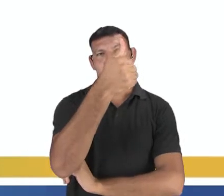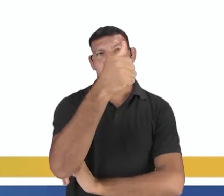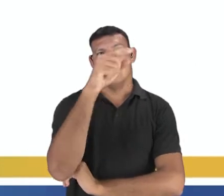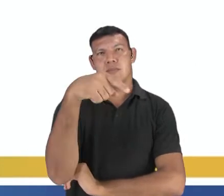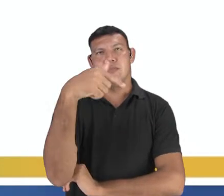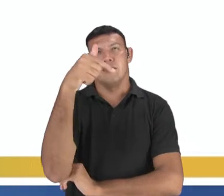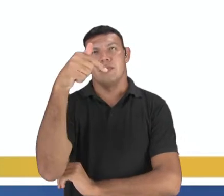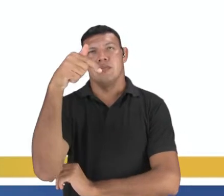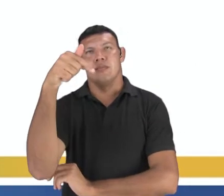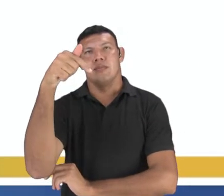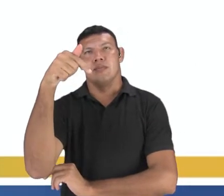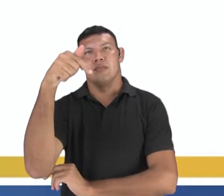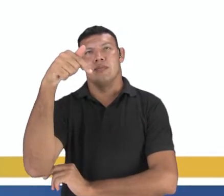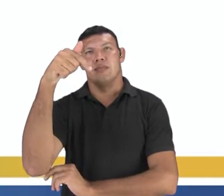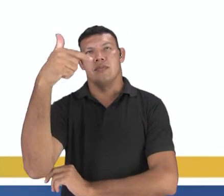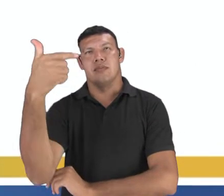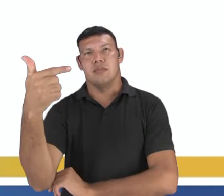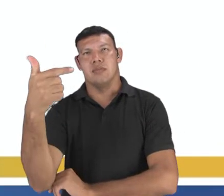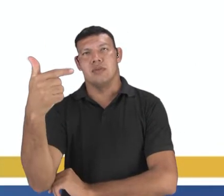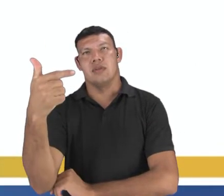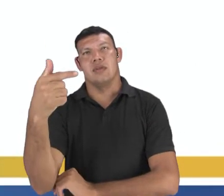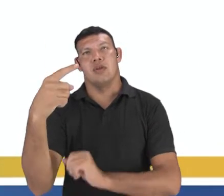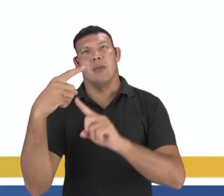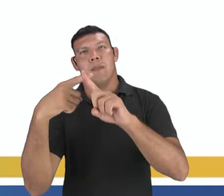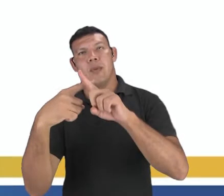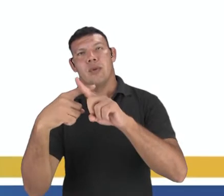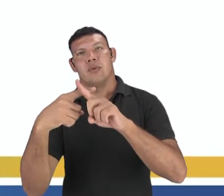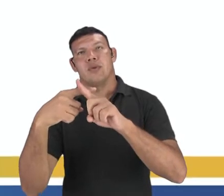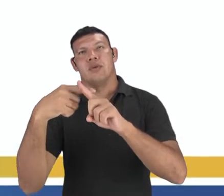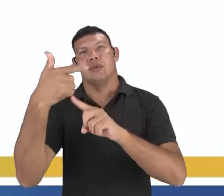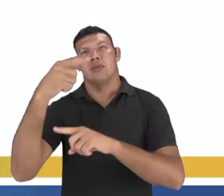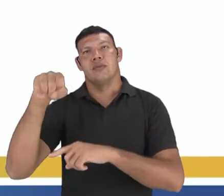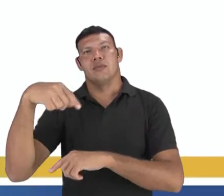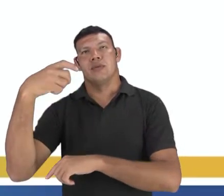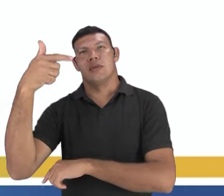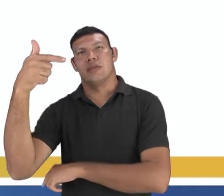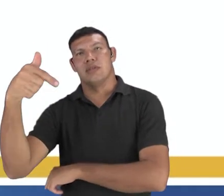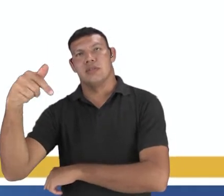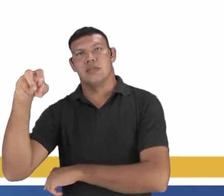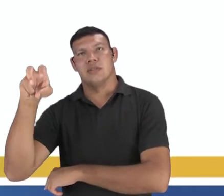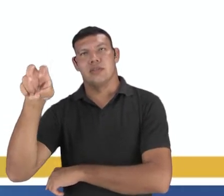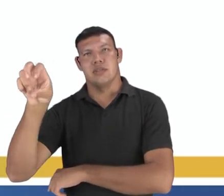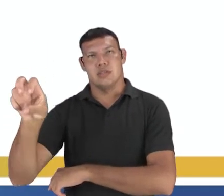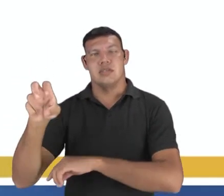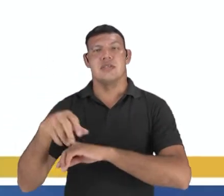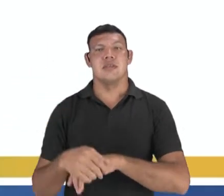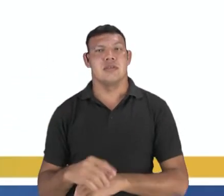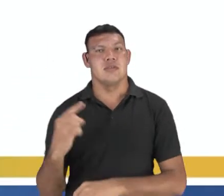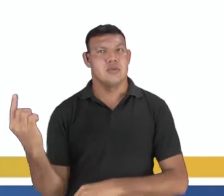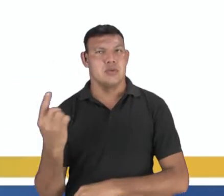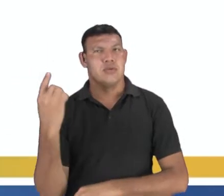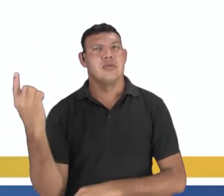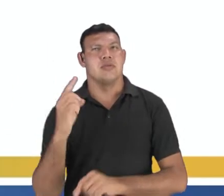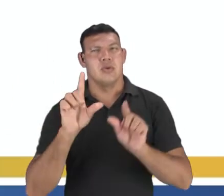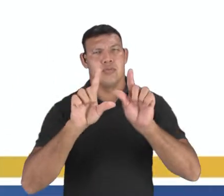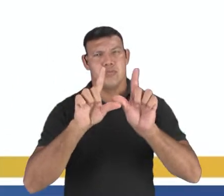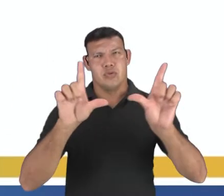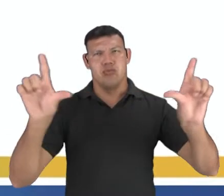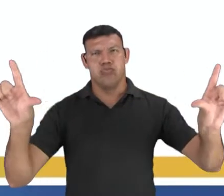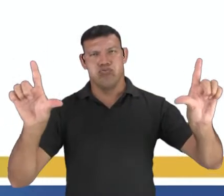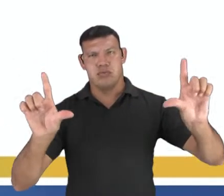metros e setenta e oito de Sandro Botticelli. É uma obra super famosa do período e vocês podem